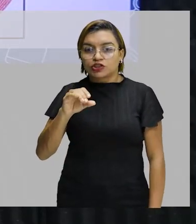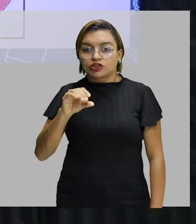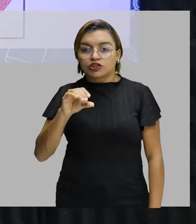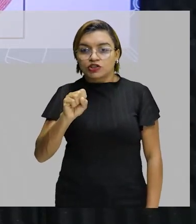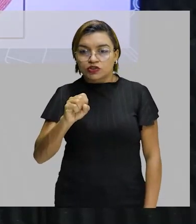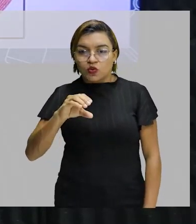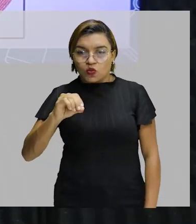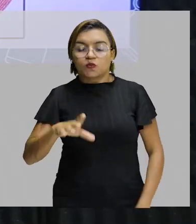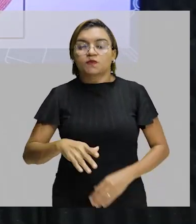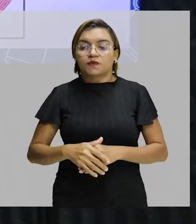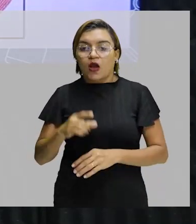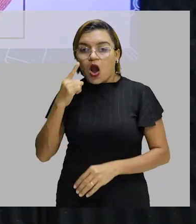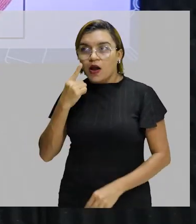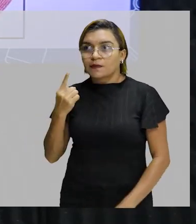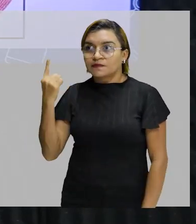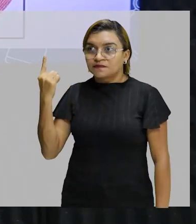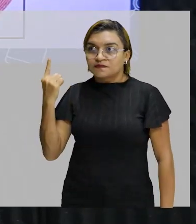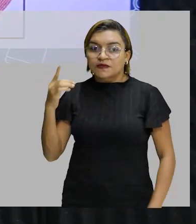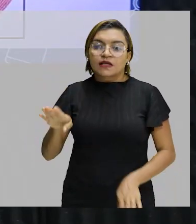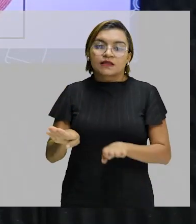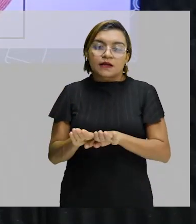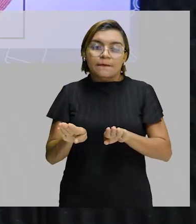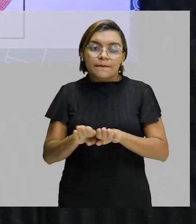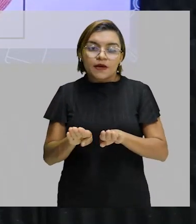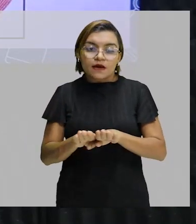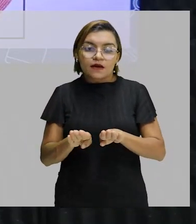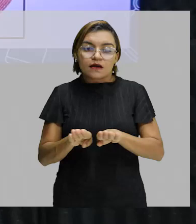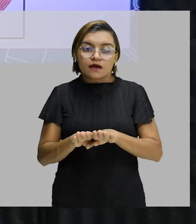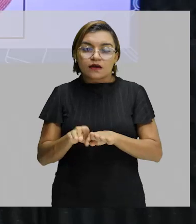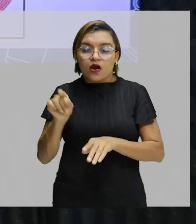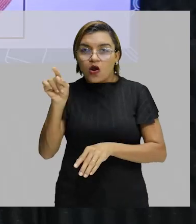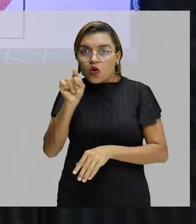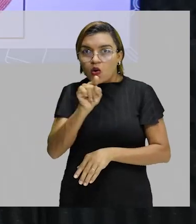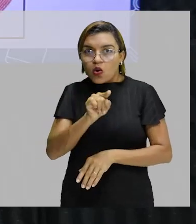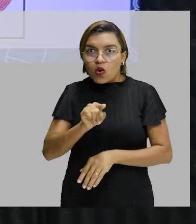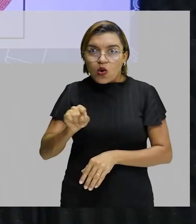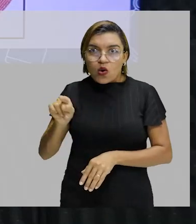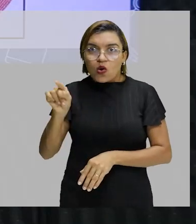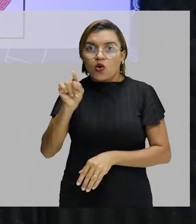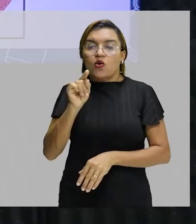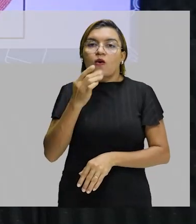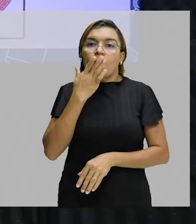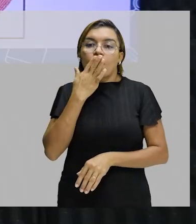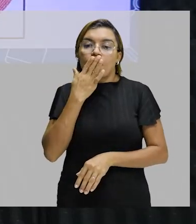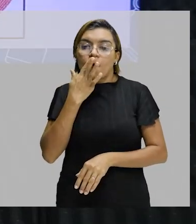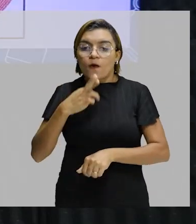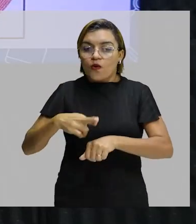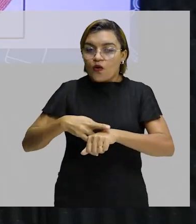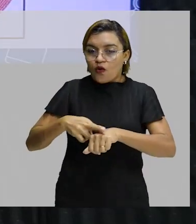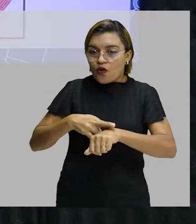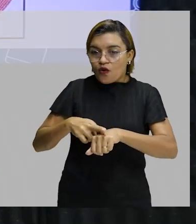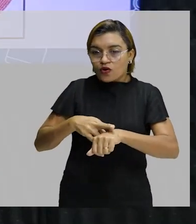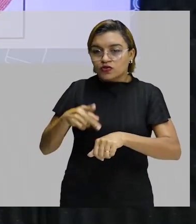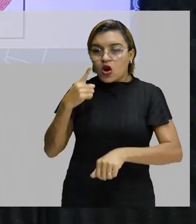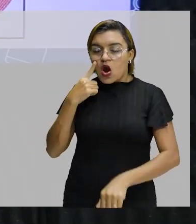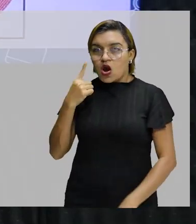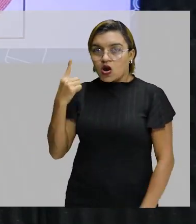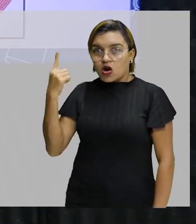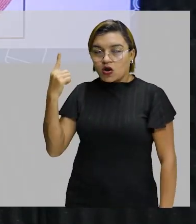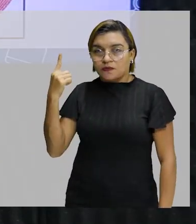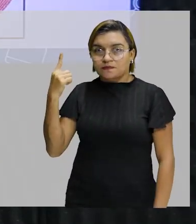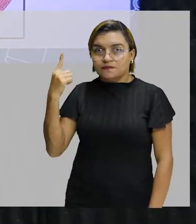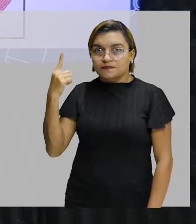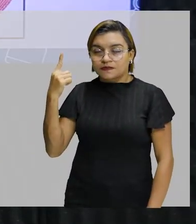aqui, roxinho, o salto triplo. O salto triplo acontece aqui. Também é um salto